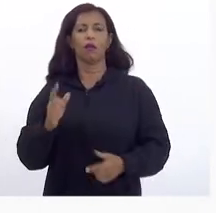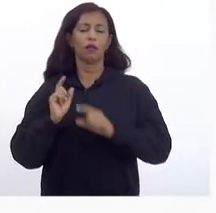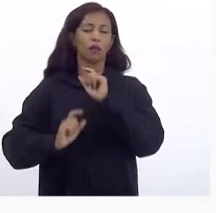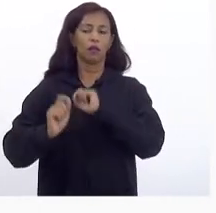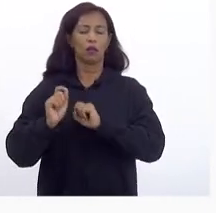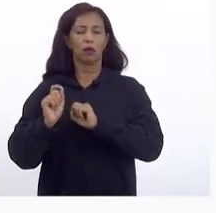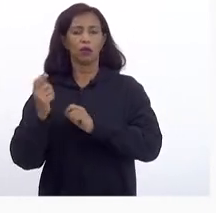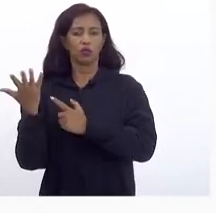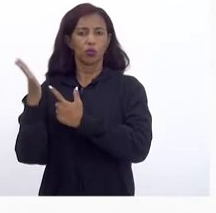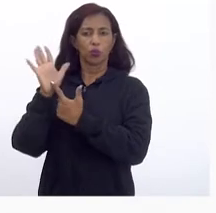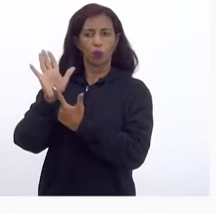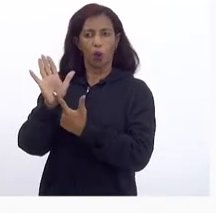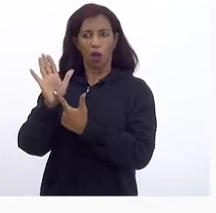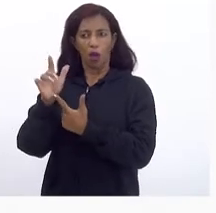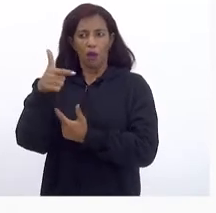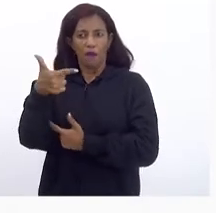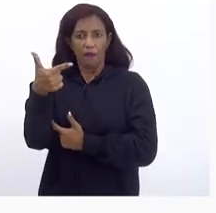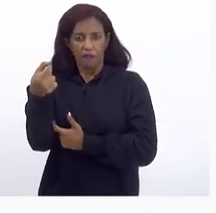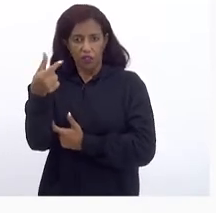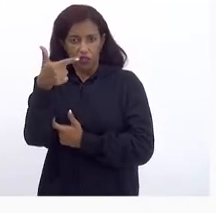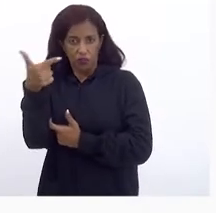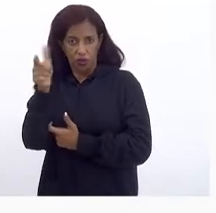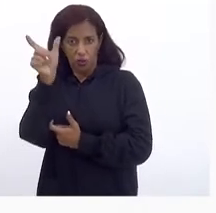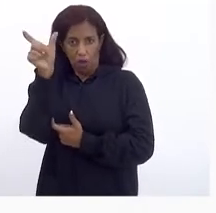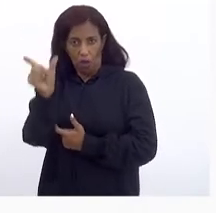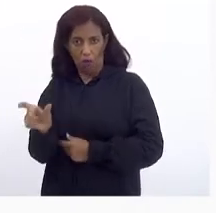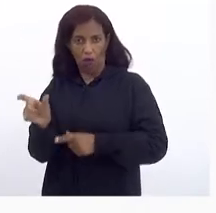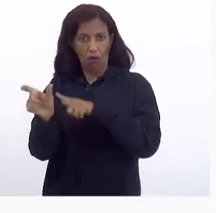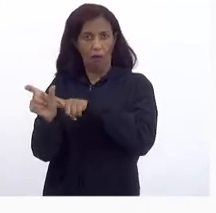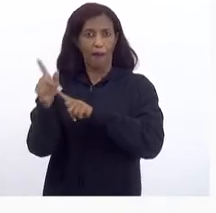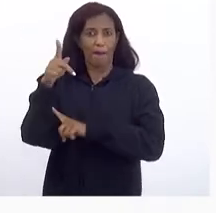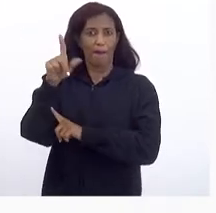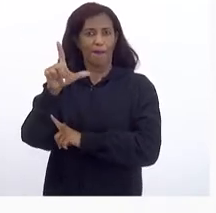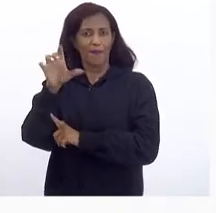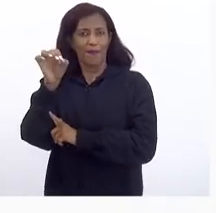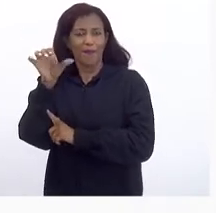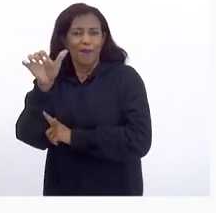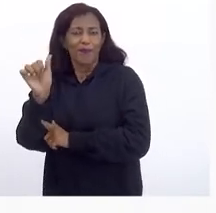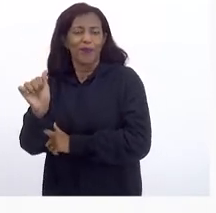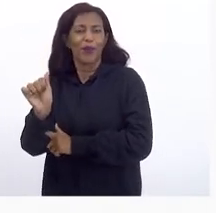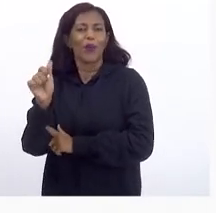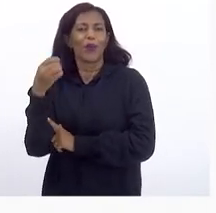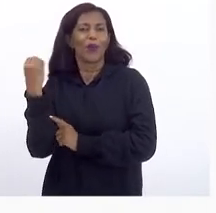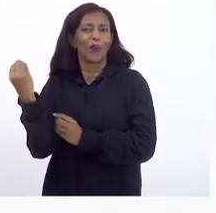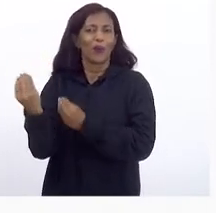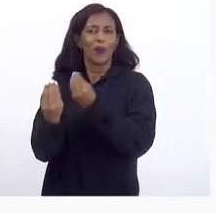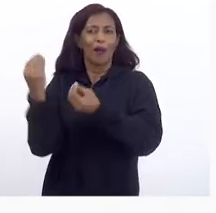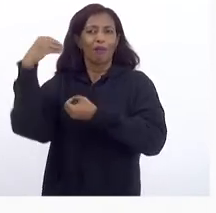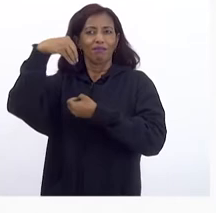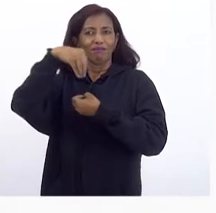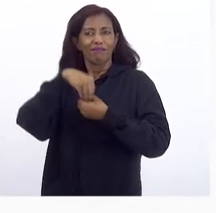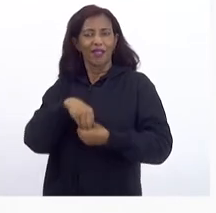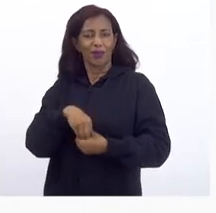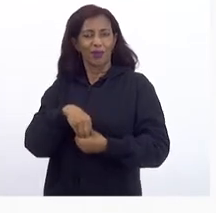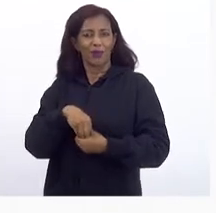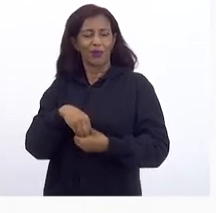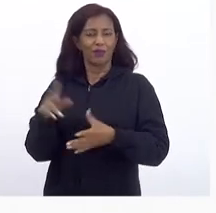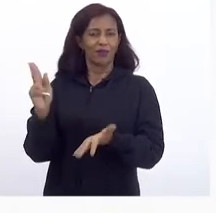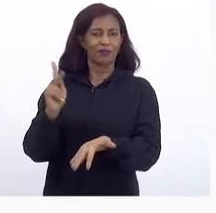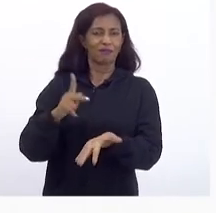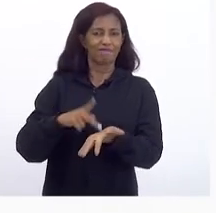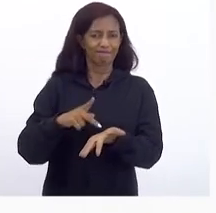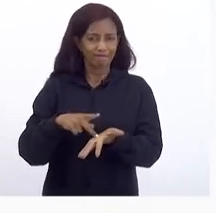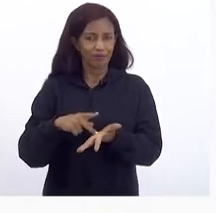que a gente Está projetando Para 2022 É uma Piloa Muito Dentro Da realidade